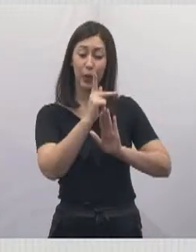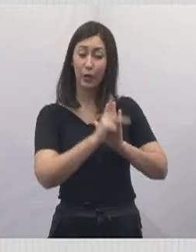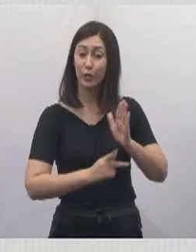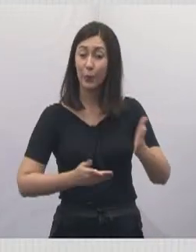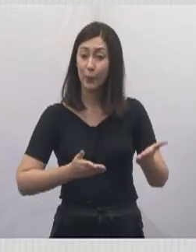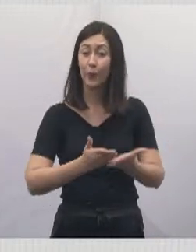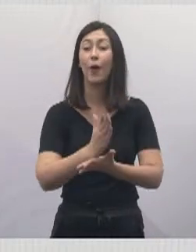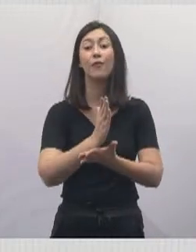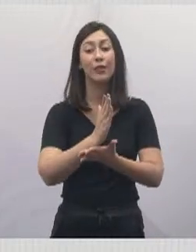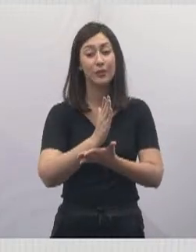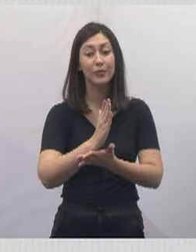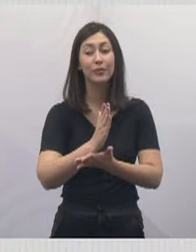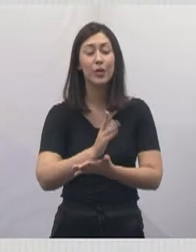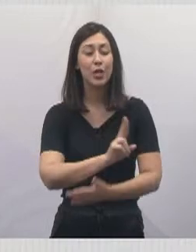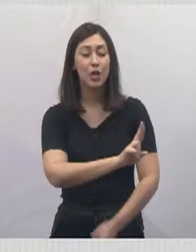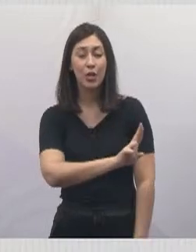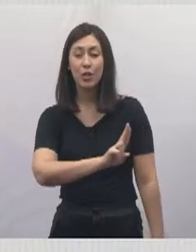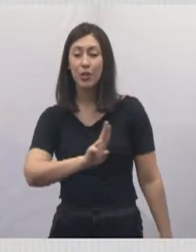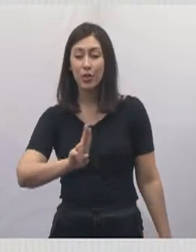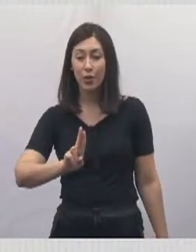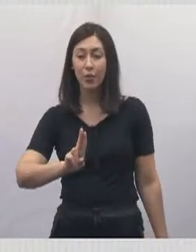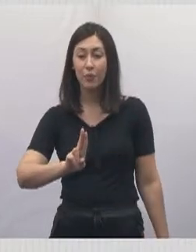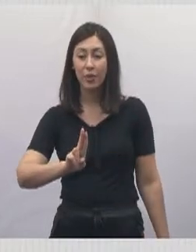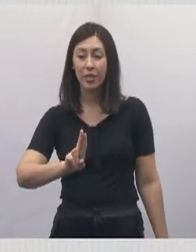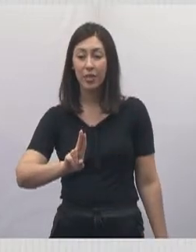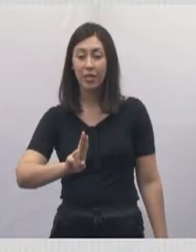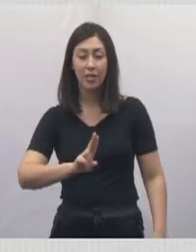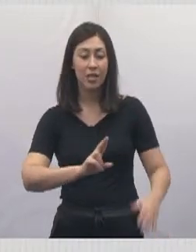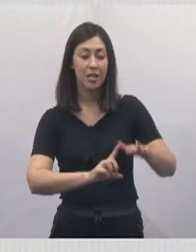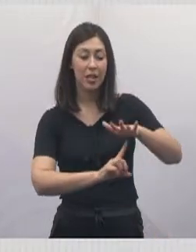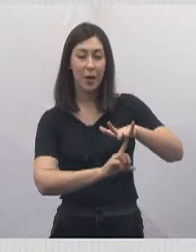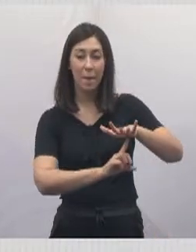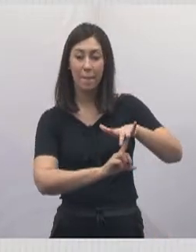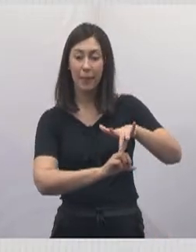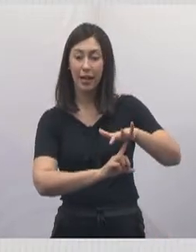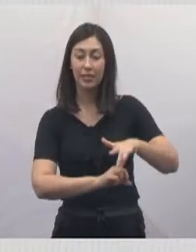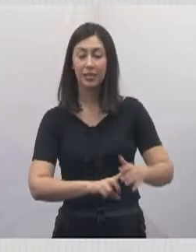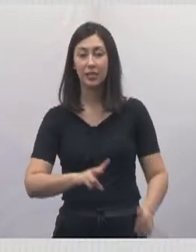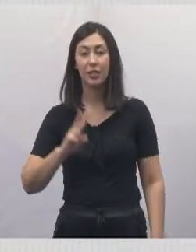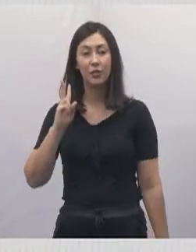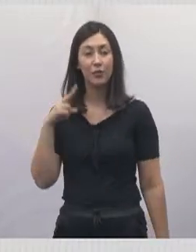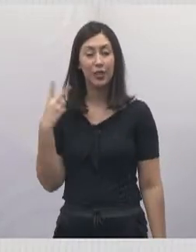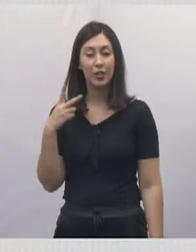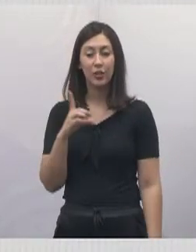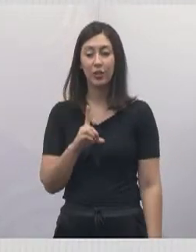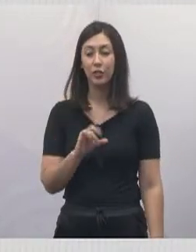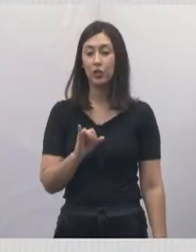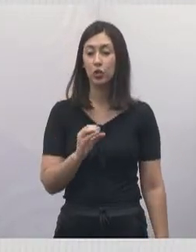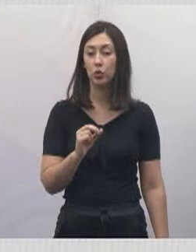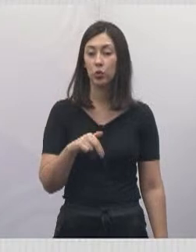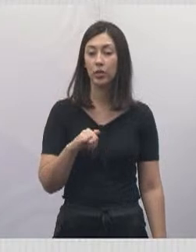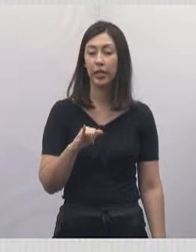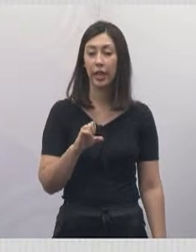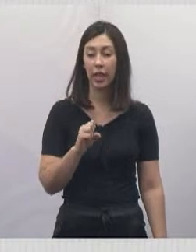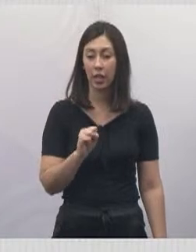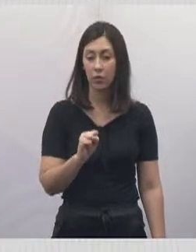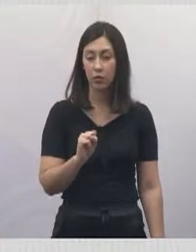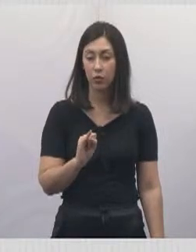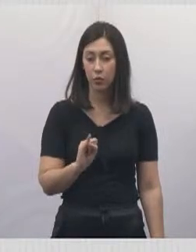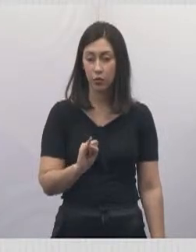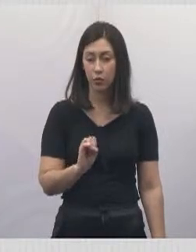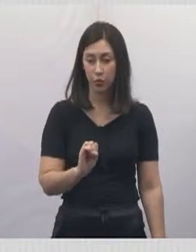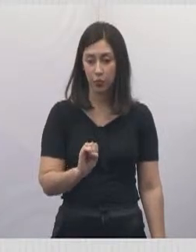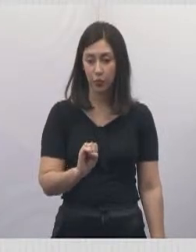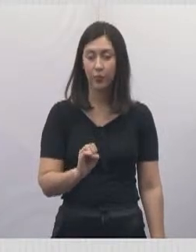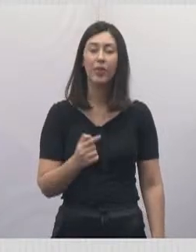aprovado, que vai denominar o nome desta praça como vereador Dionísio Otoboni. Quero mandar